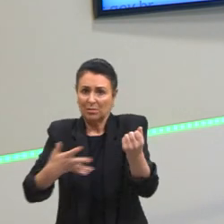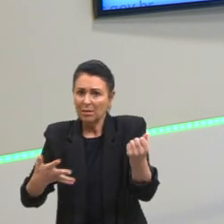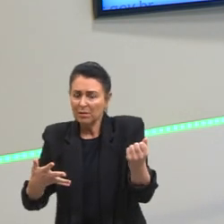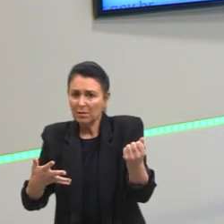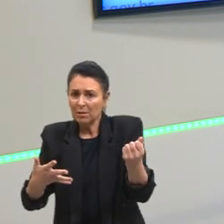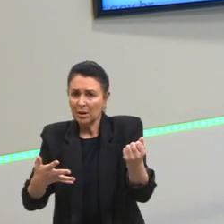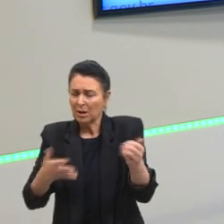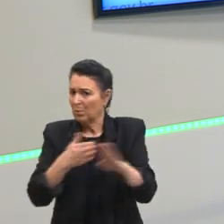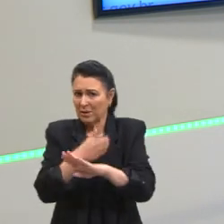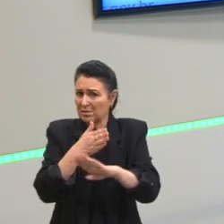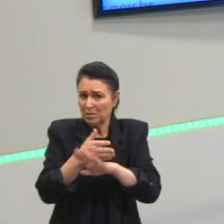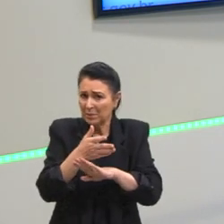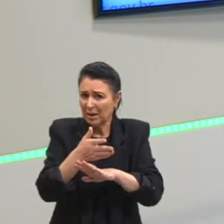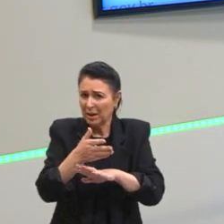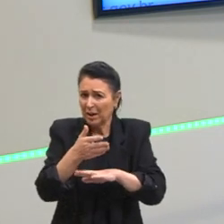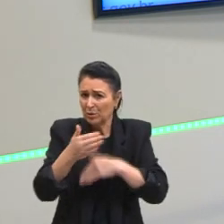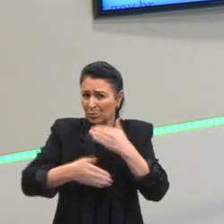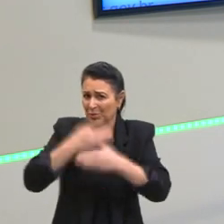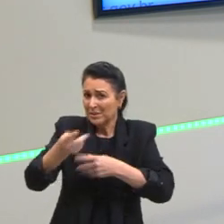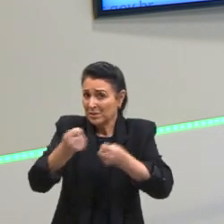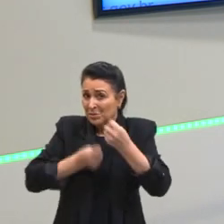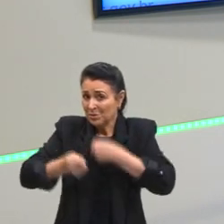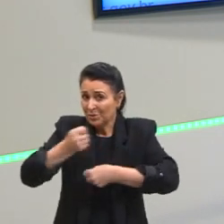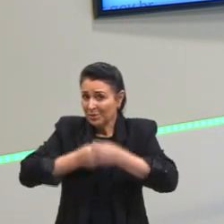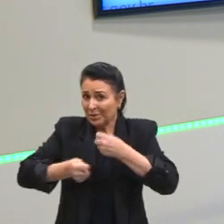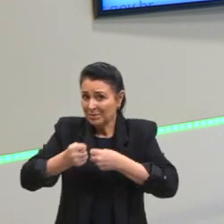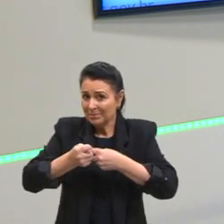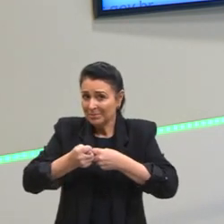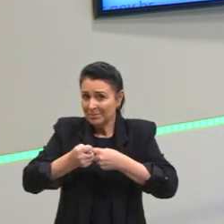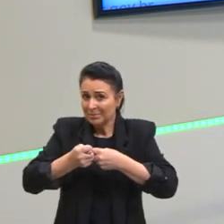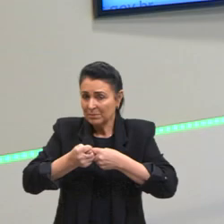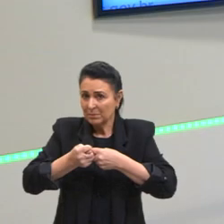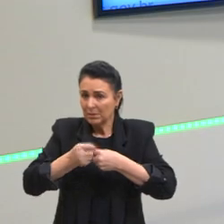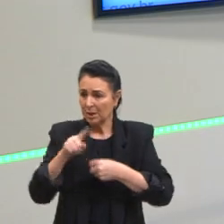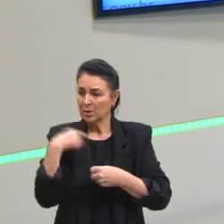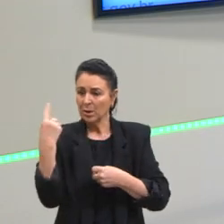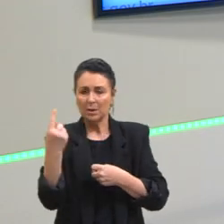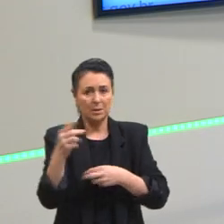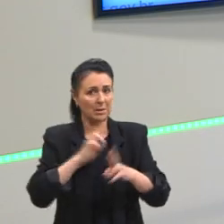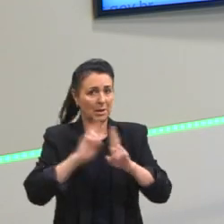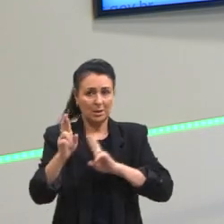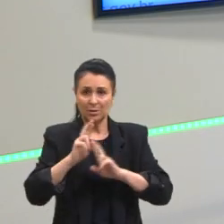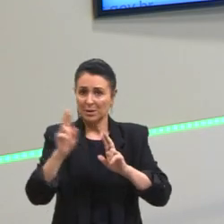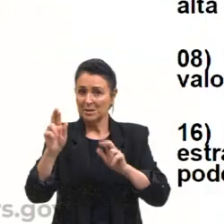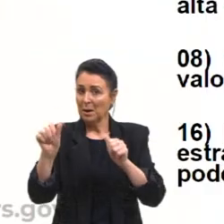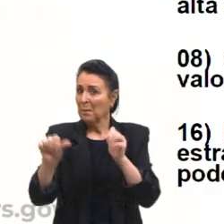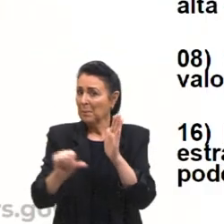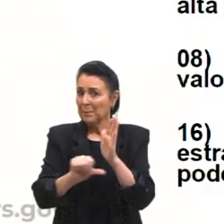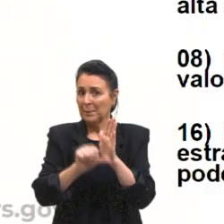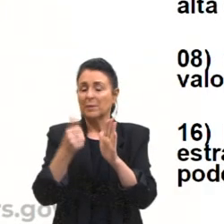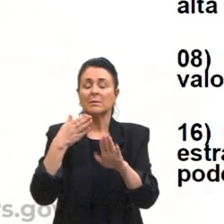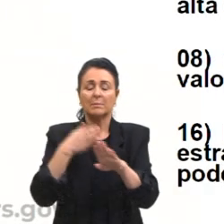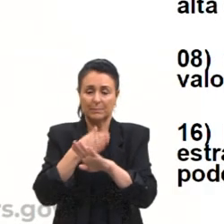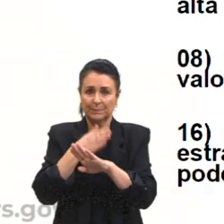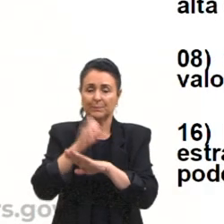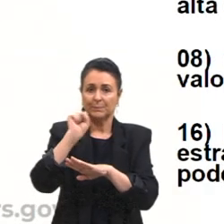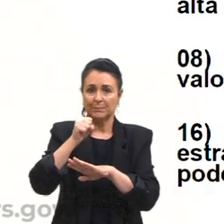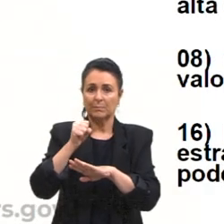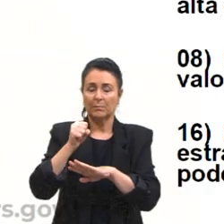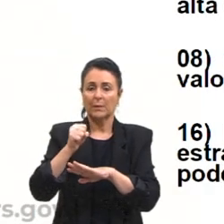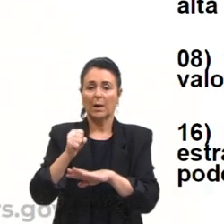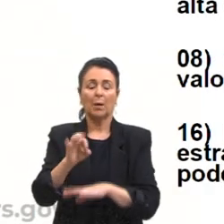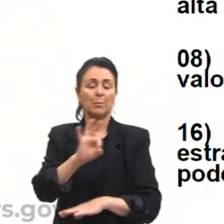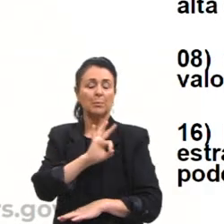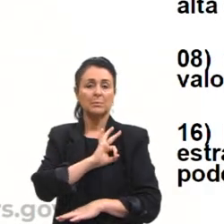Claro que participa, é a que mais participa, ou são as nossas relações primárias. participa, a polícia,